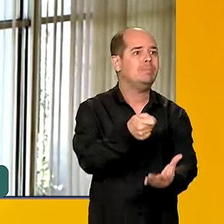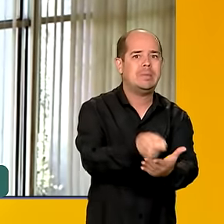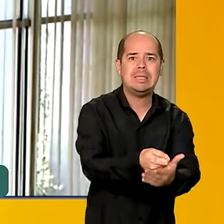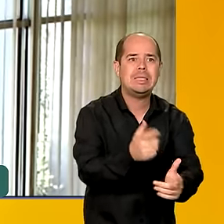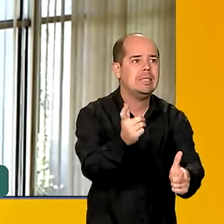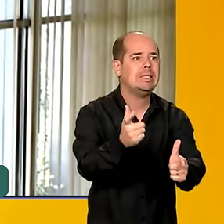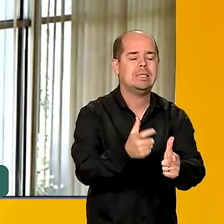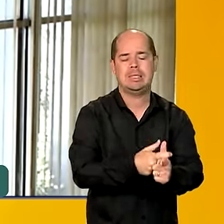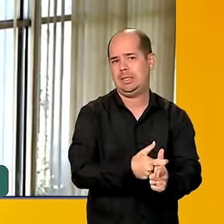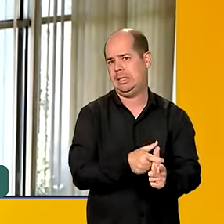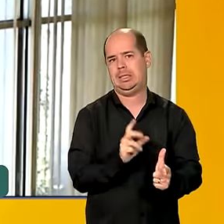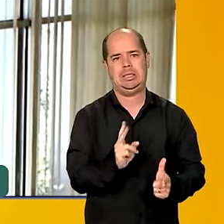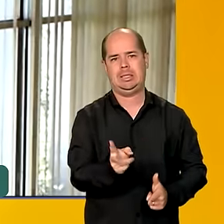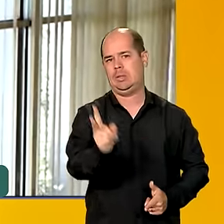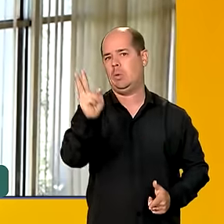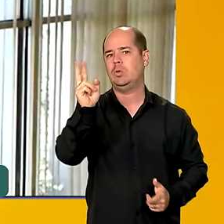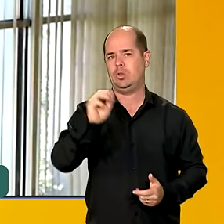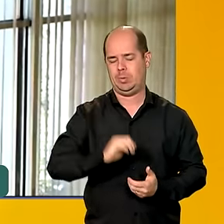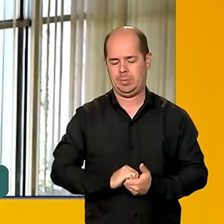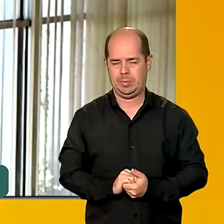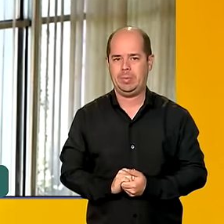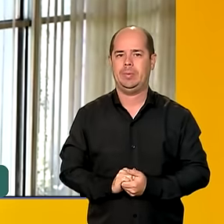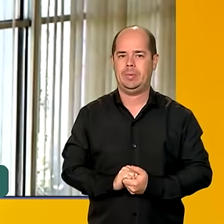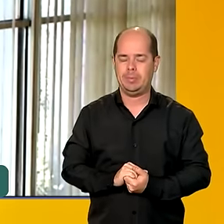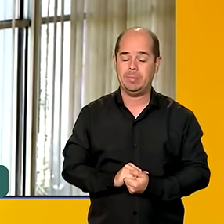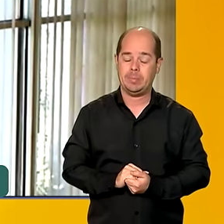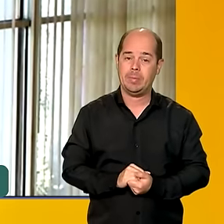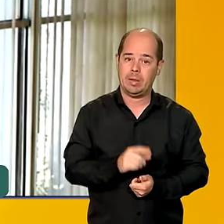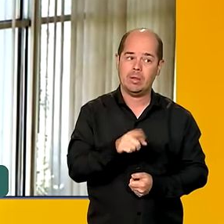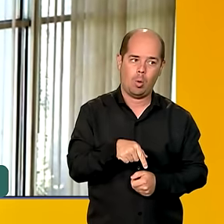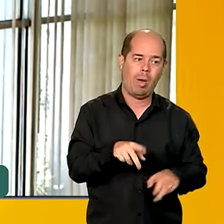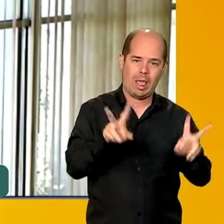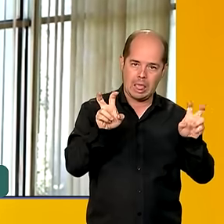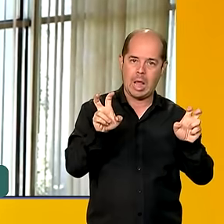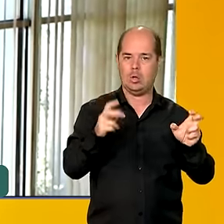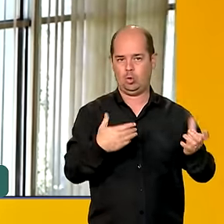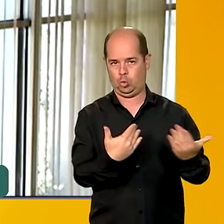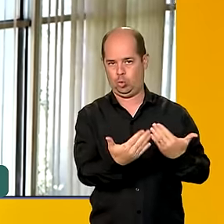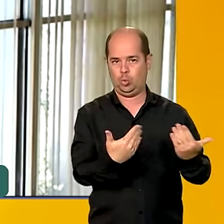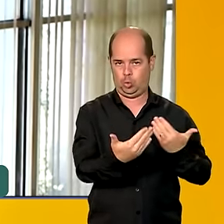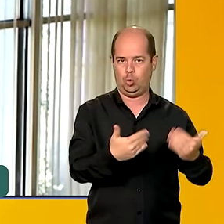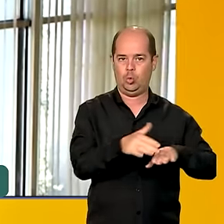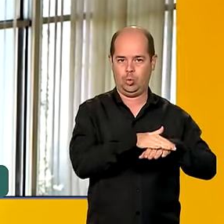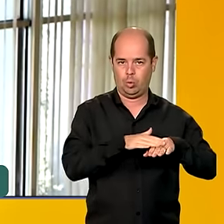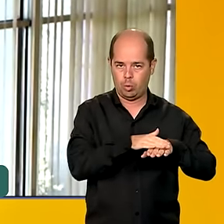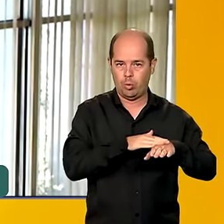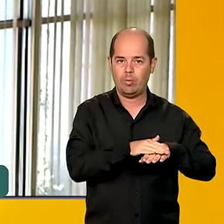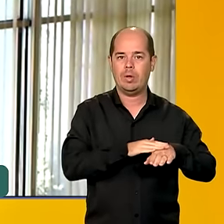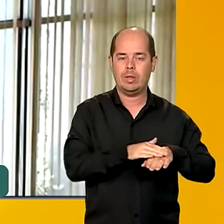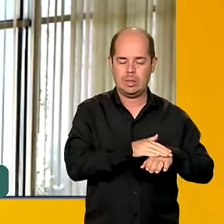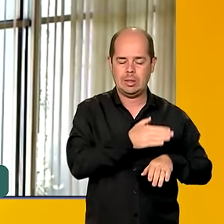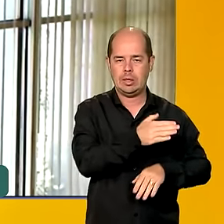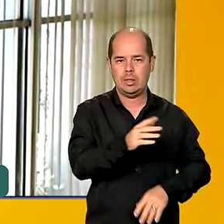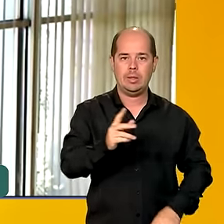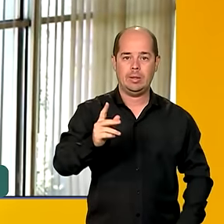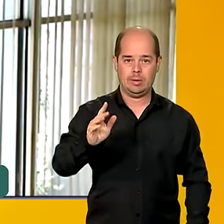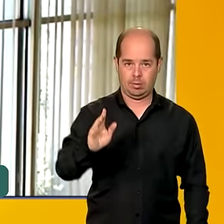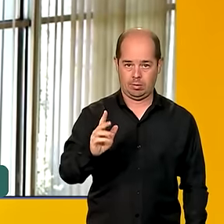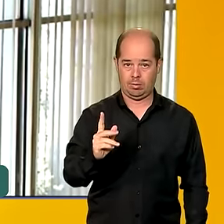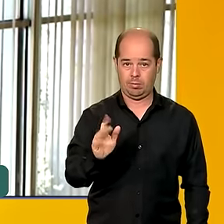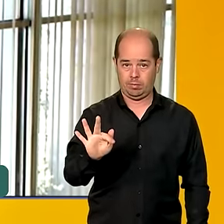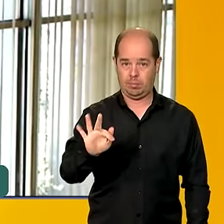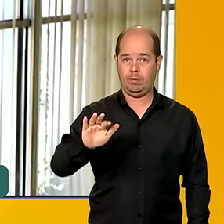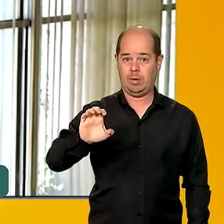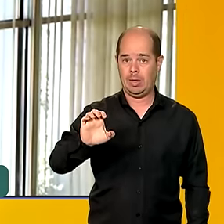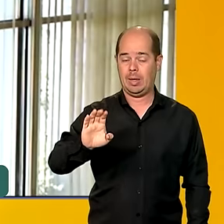suas dívidas. Então, essa é uma das questões prioritárias a ser debatida com a FEBRABAN e também nós